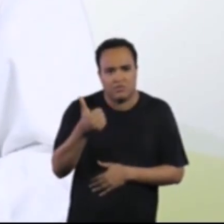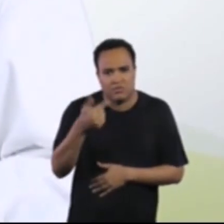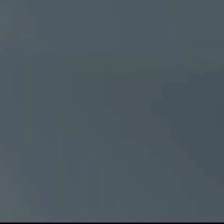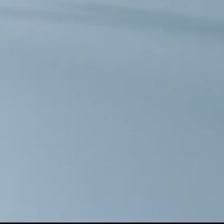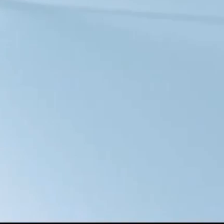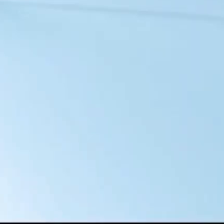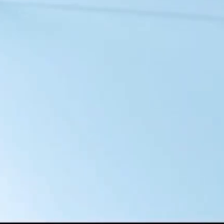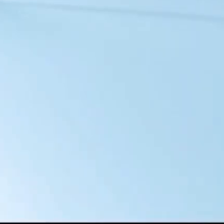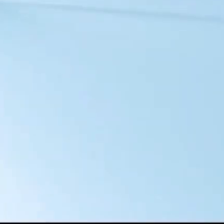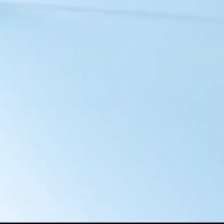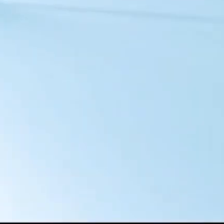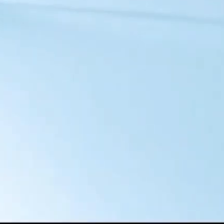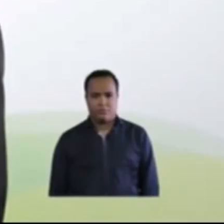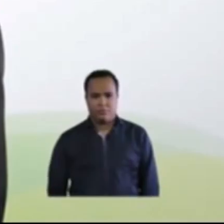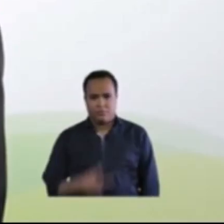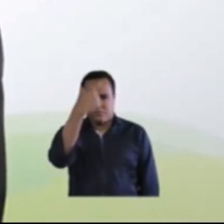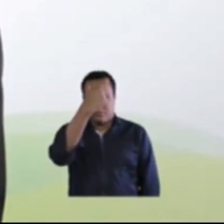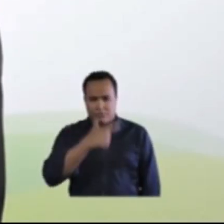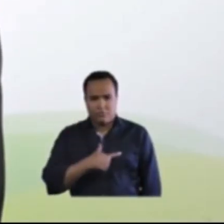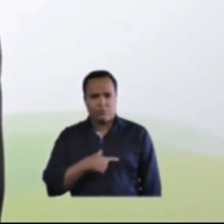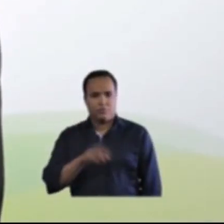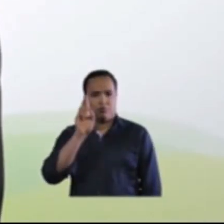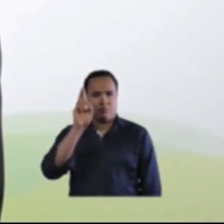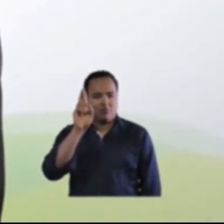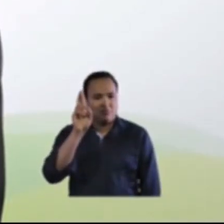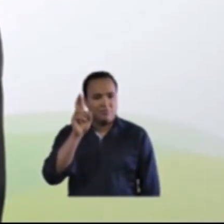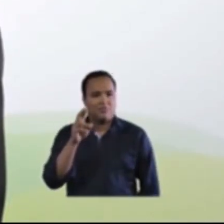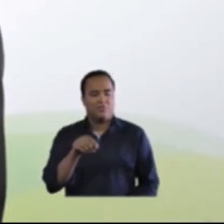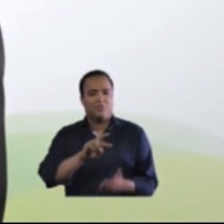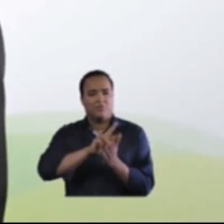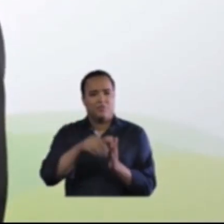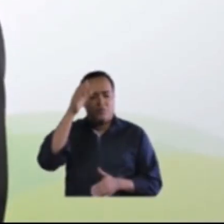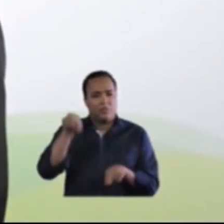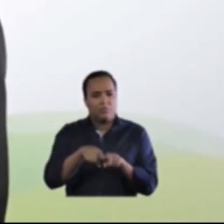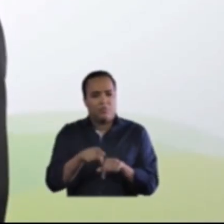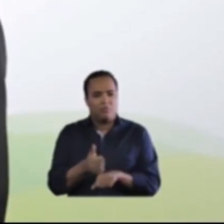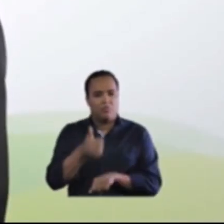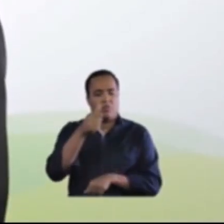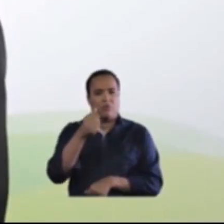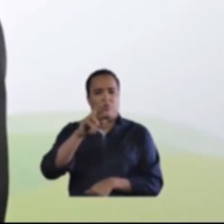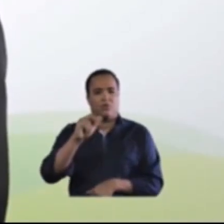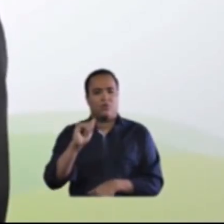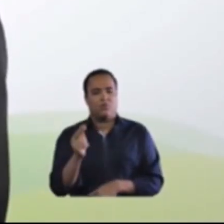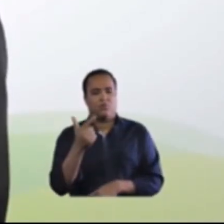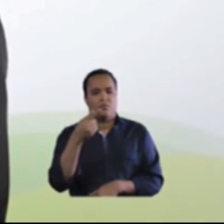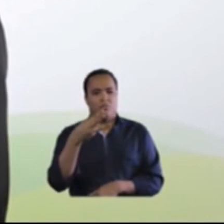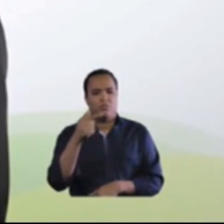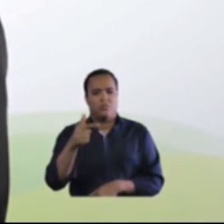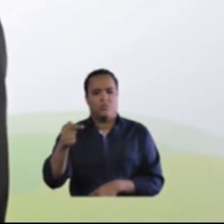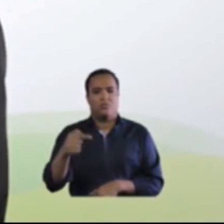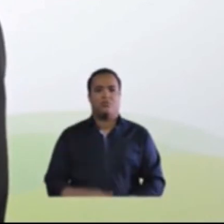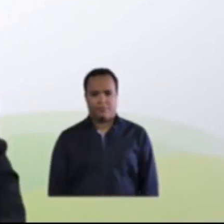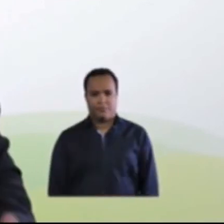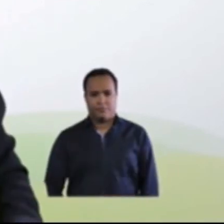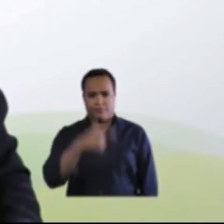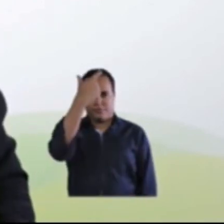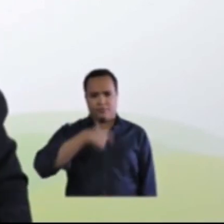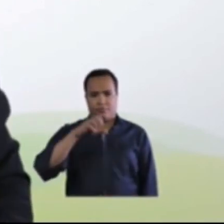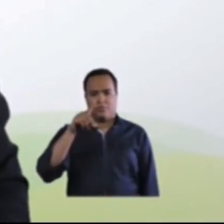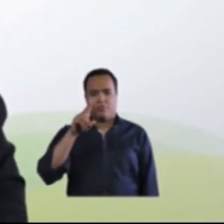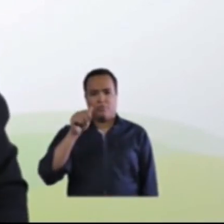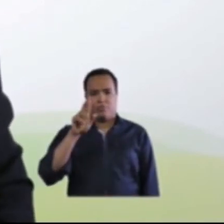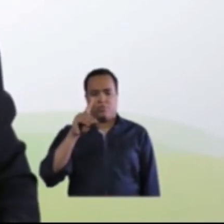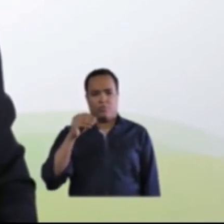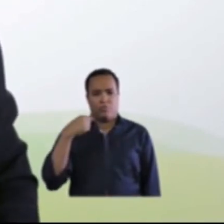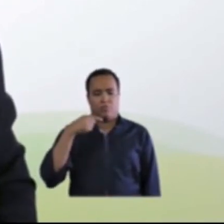federal, 20 e 17. Sou representante da diversidade cultural e das minorias. Araju, Cepeti, Guarani, 23 e 77. Sou